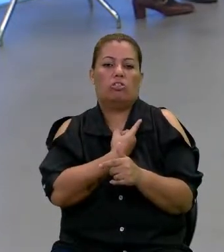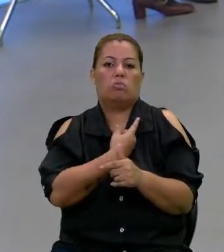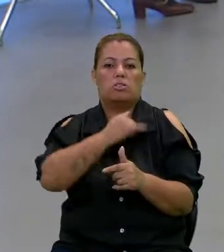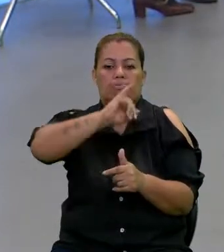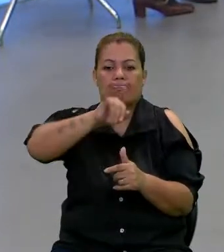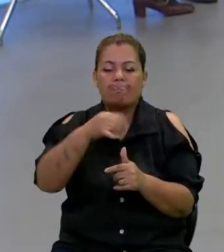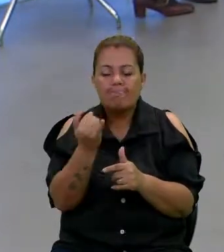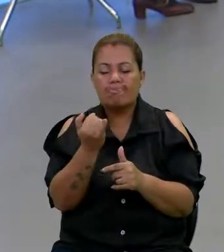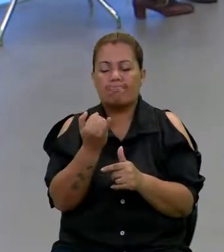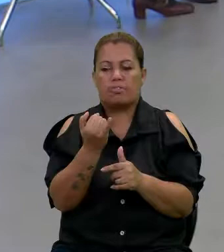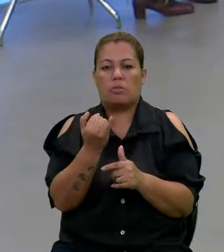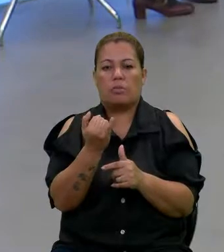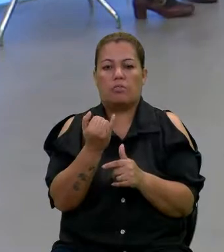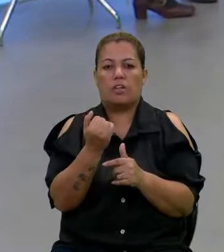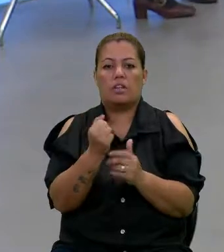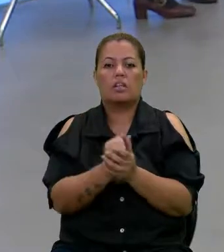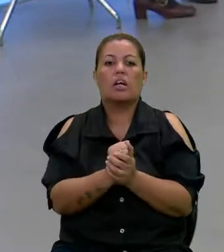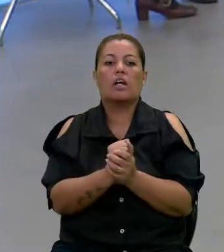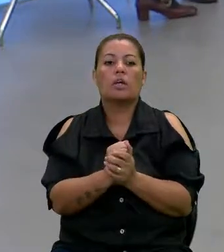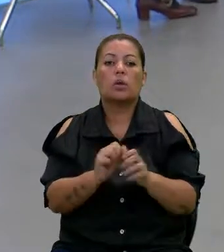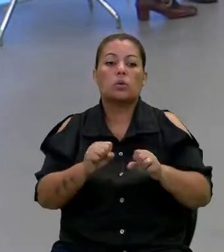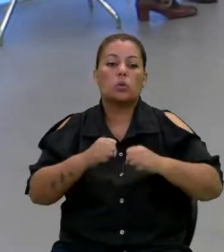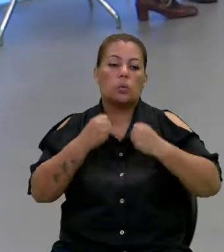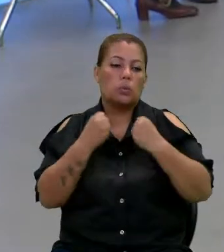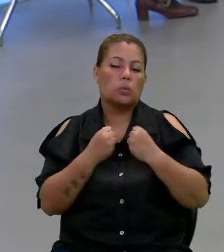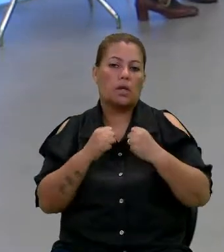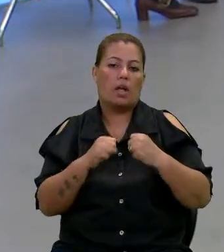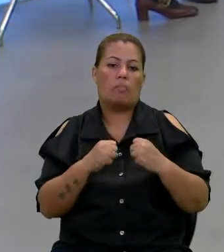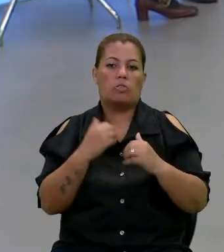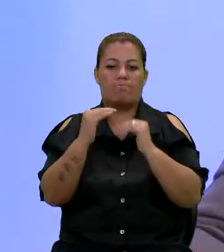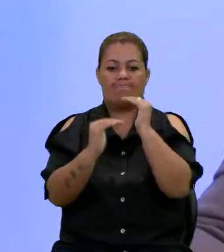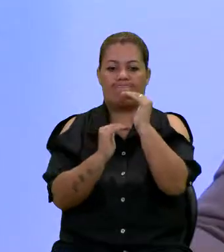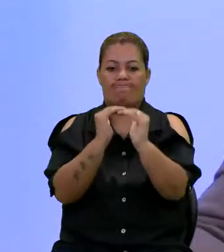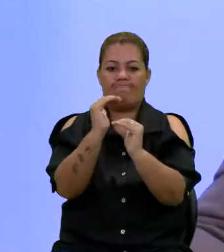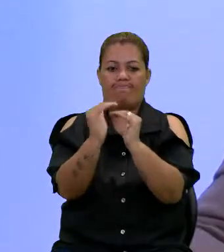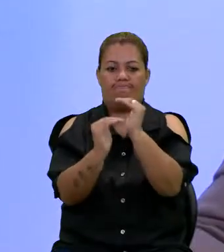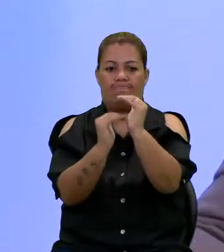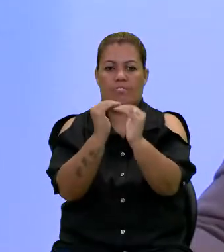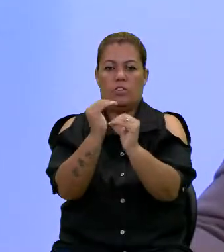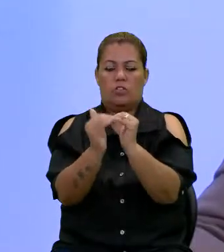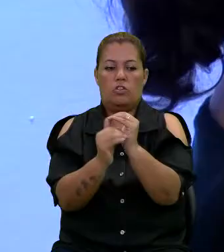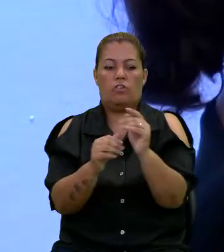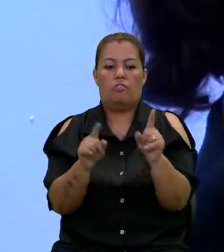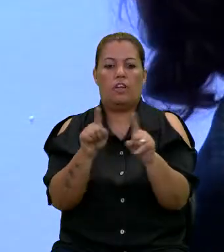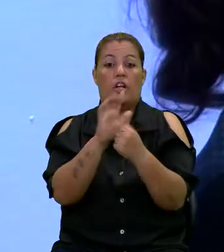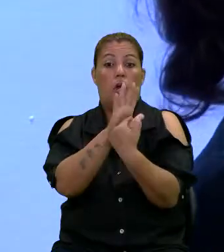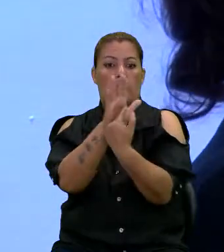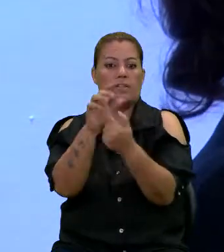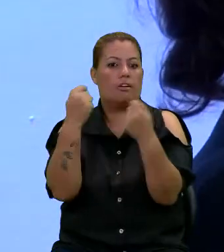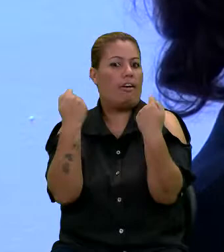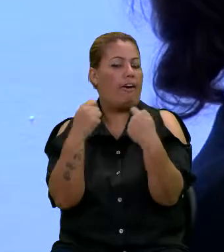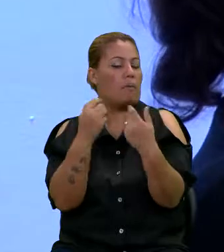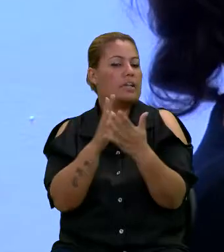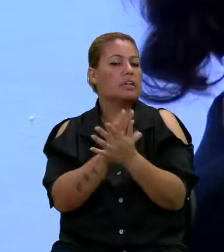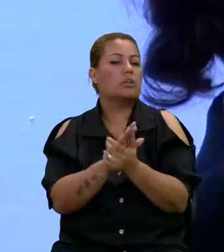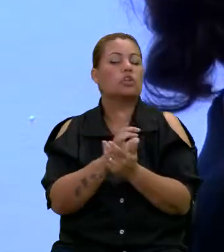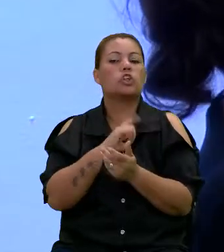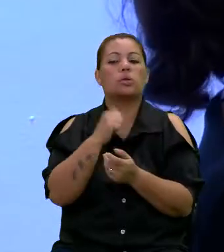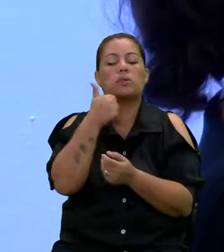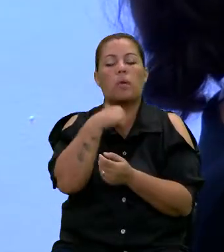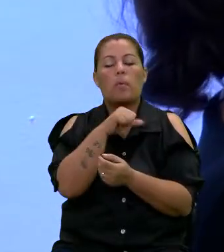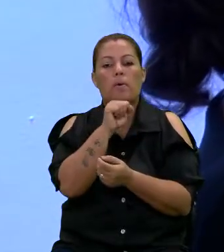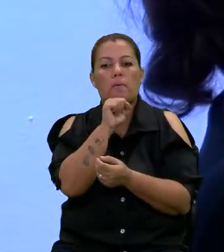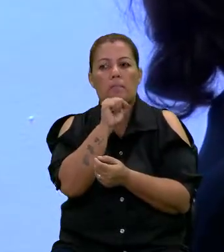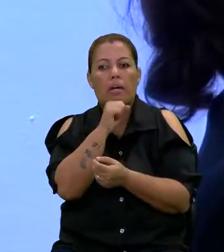aproveitando aí todo o seu potencial, para que ela possa se desenvolver em toda a sua potencialidade. Então, tínhamos uma mãe